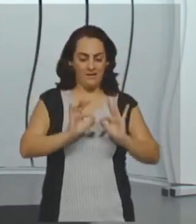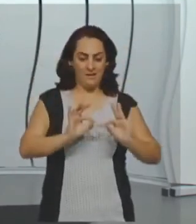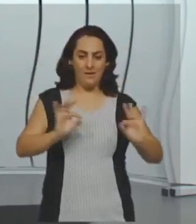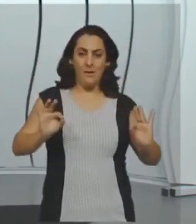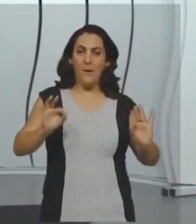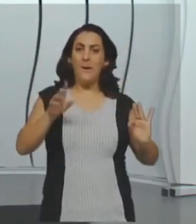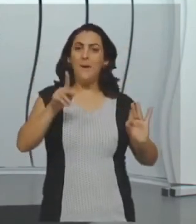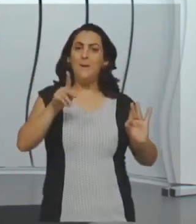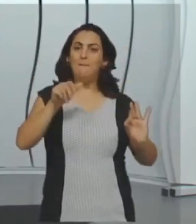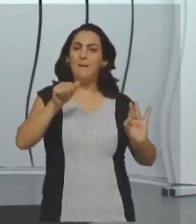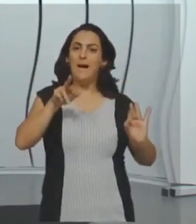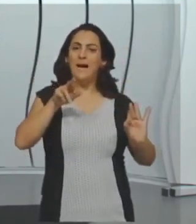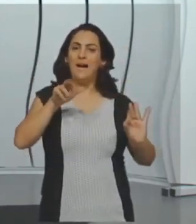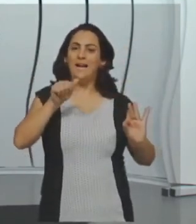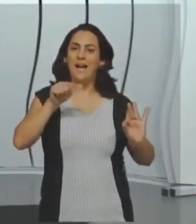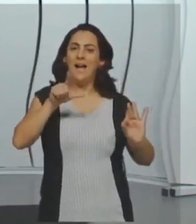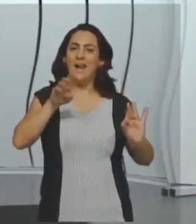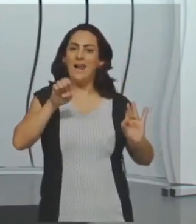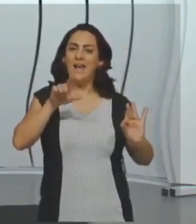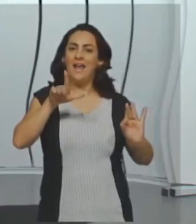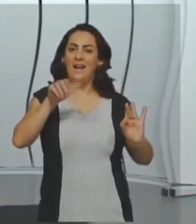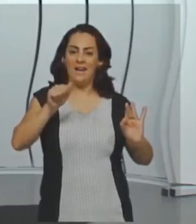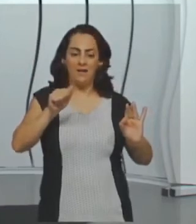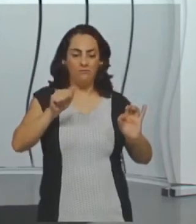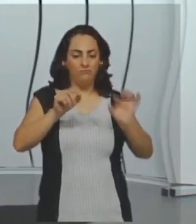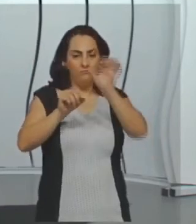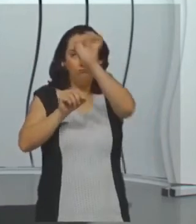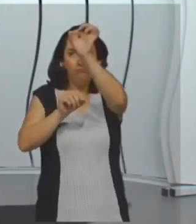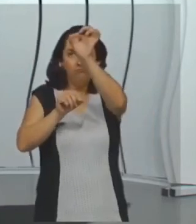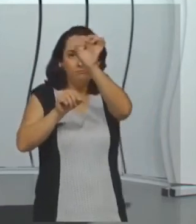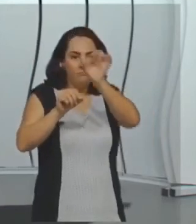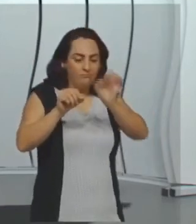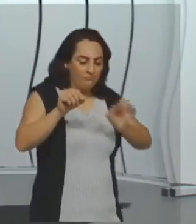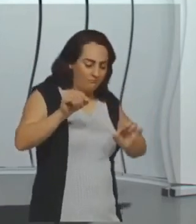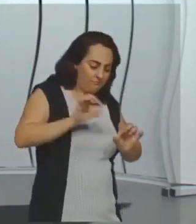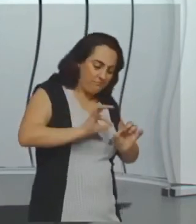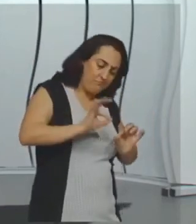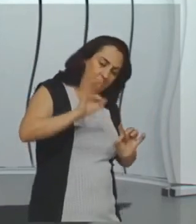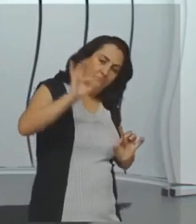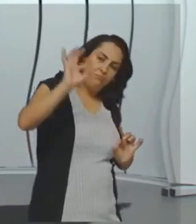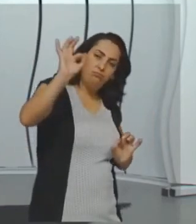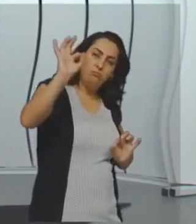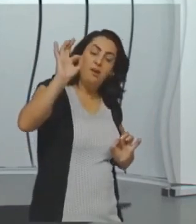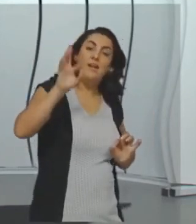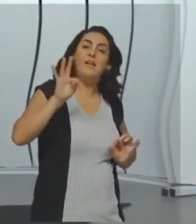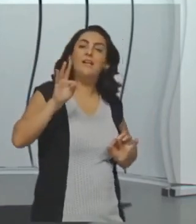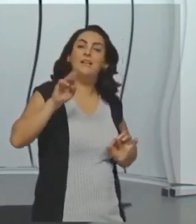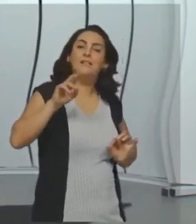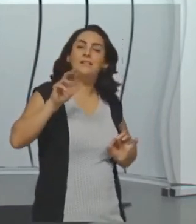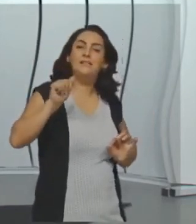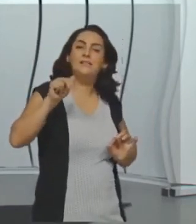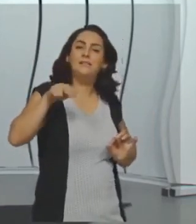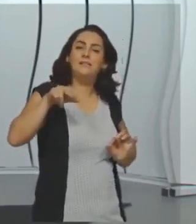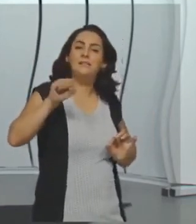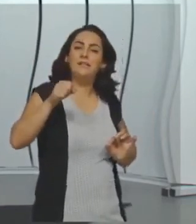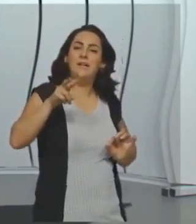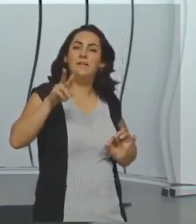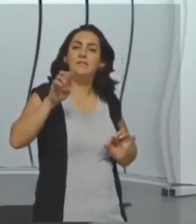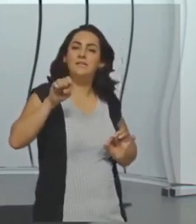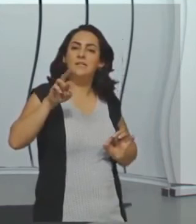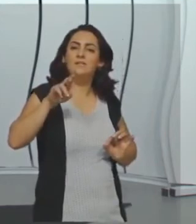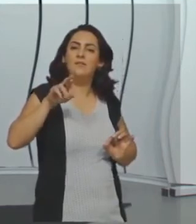Então, nós temos aí, né? Retas paralelas, cortada por uma reta transversal ou